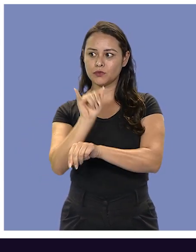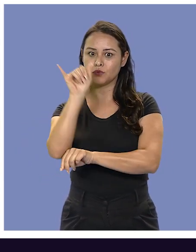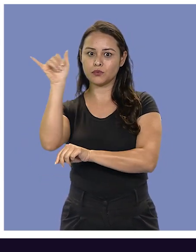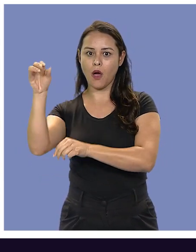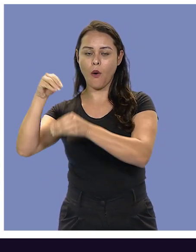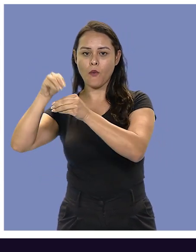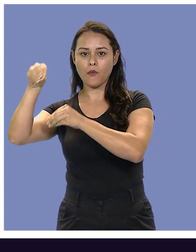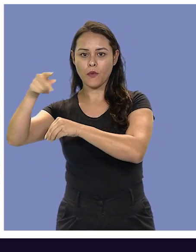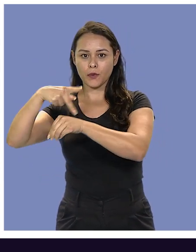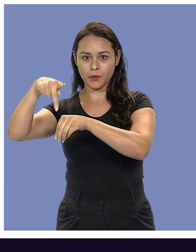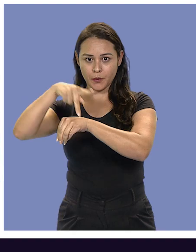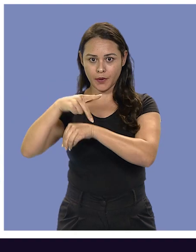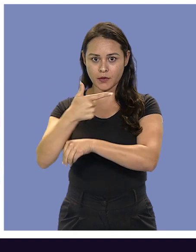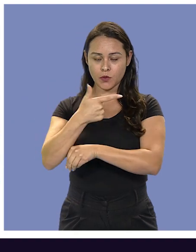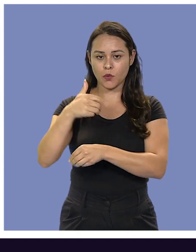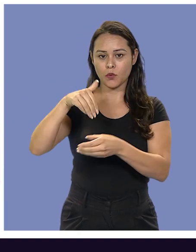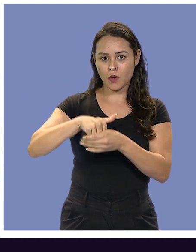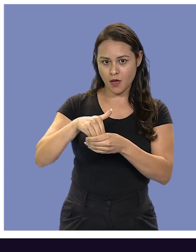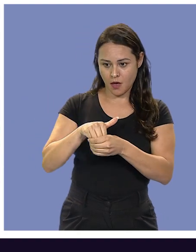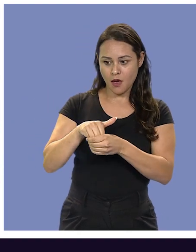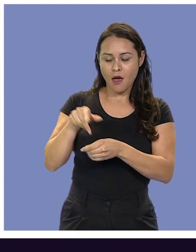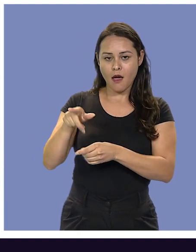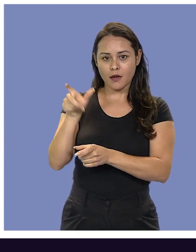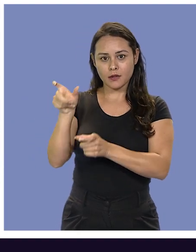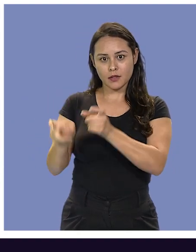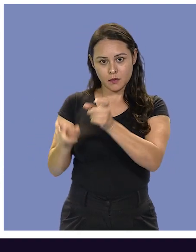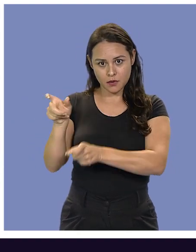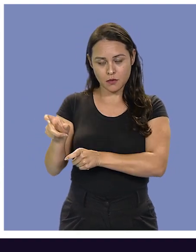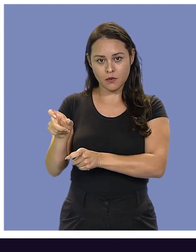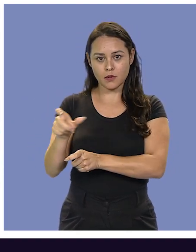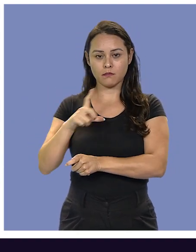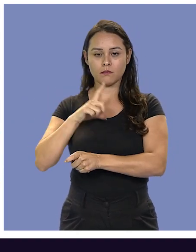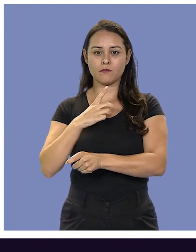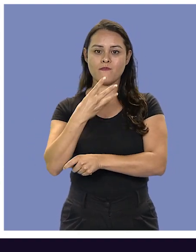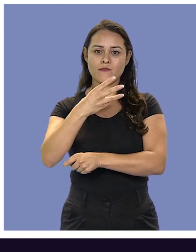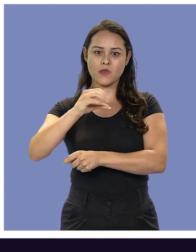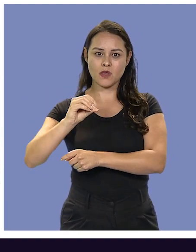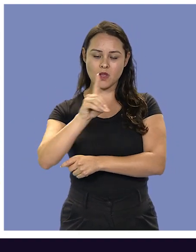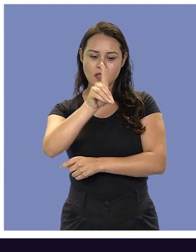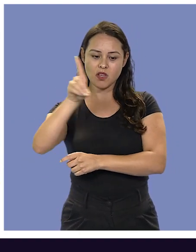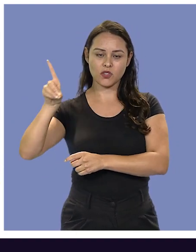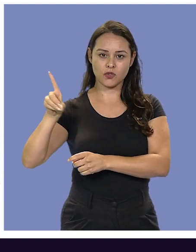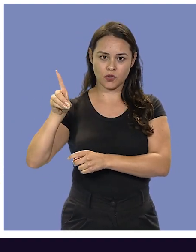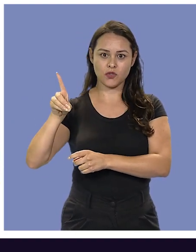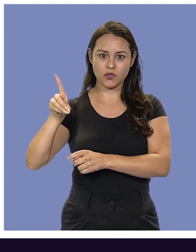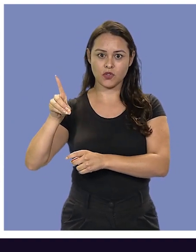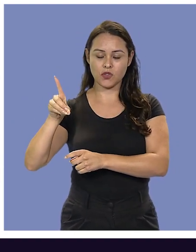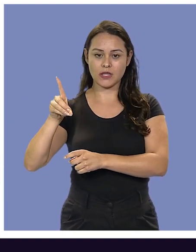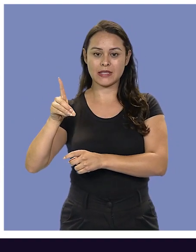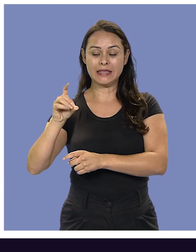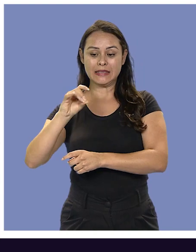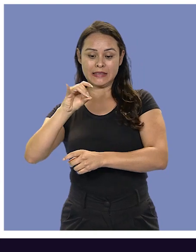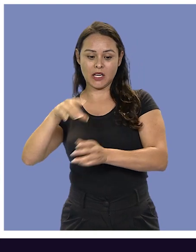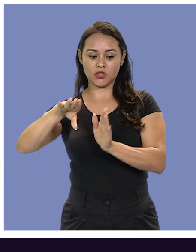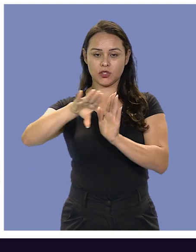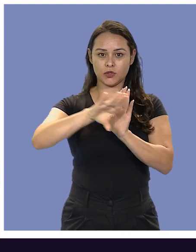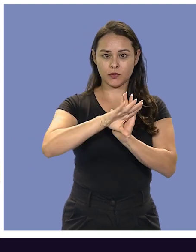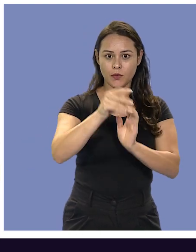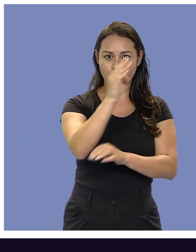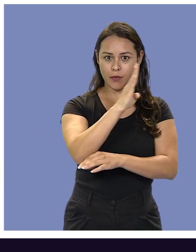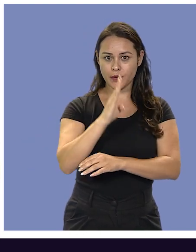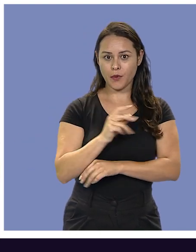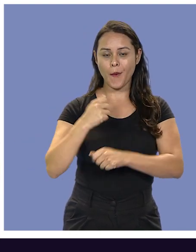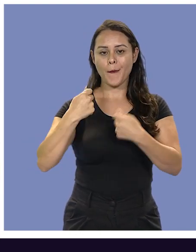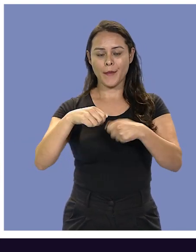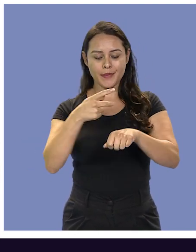do segundo turno. Aí, essas eleitoras ou esses eleitores têm 30 dias corridos a partir do momento em que eles chegam ao